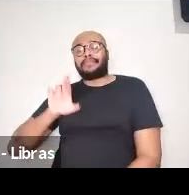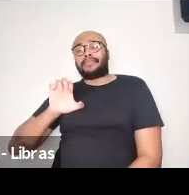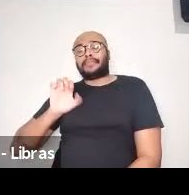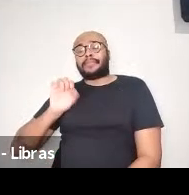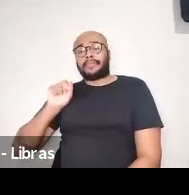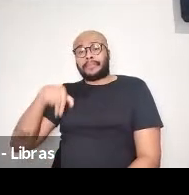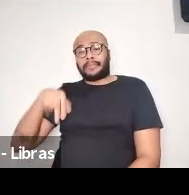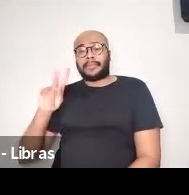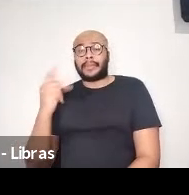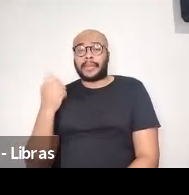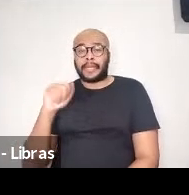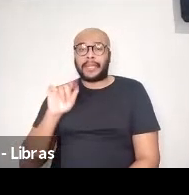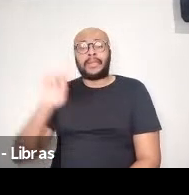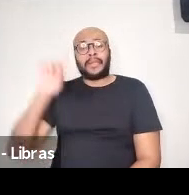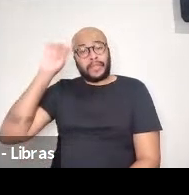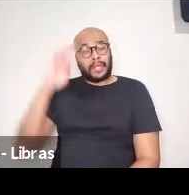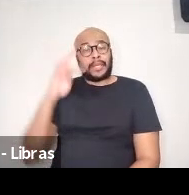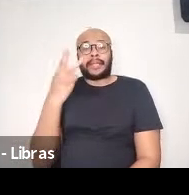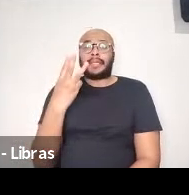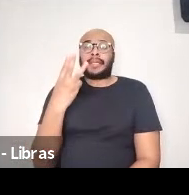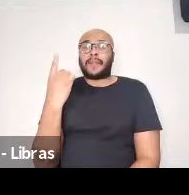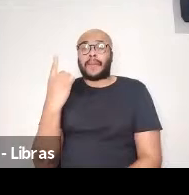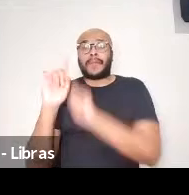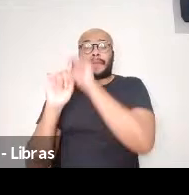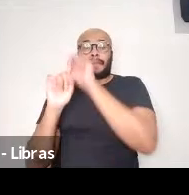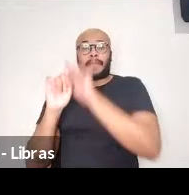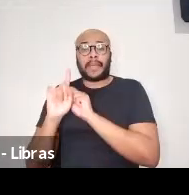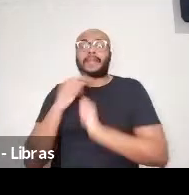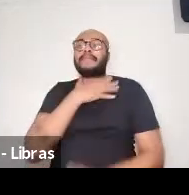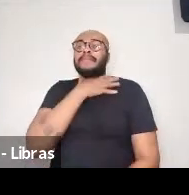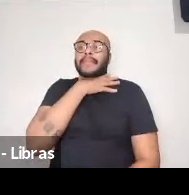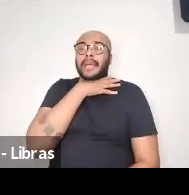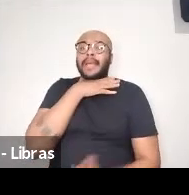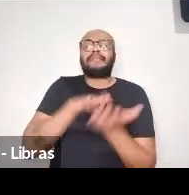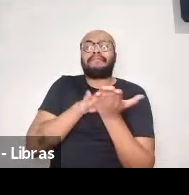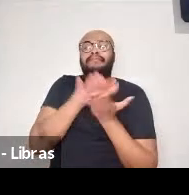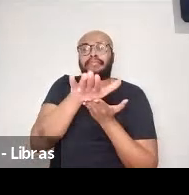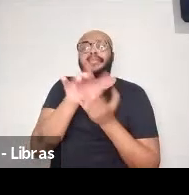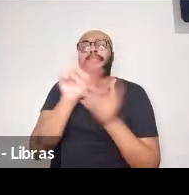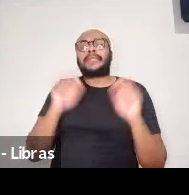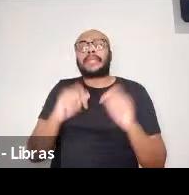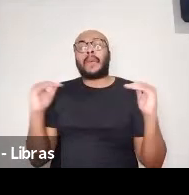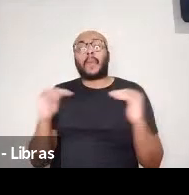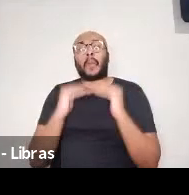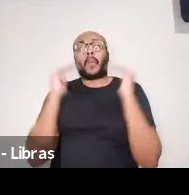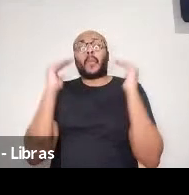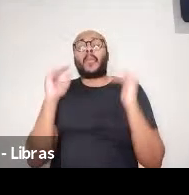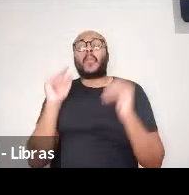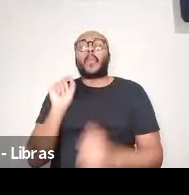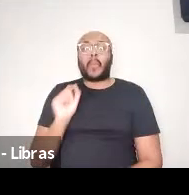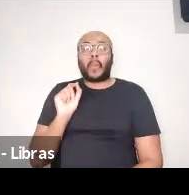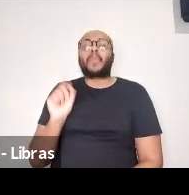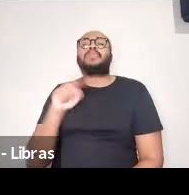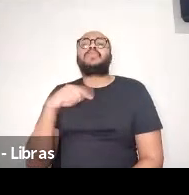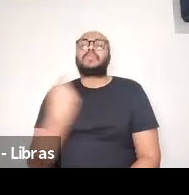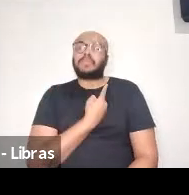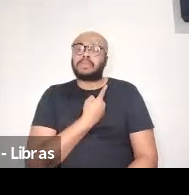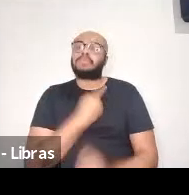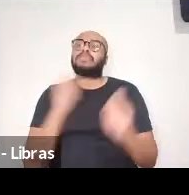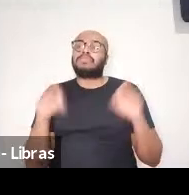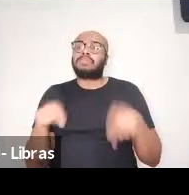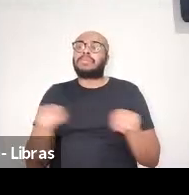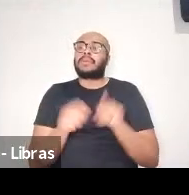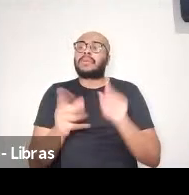no dia 31 de março, e, coincidentemente, é, tivemos a